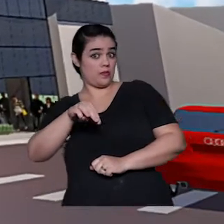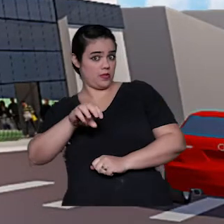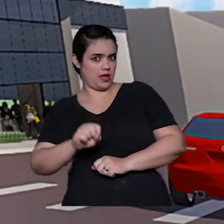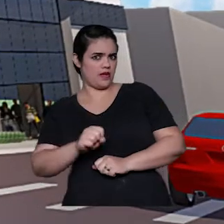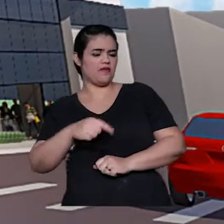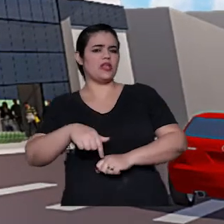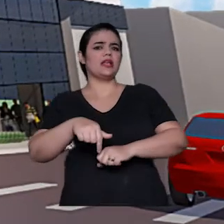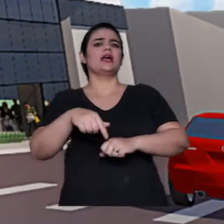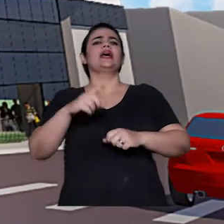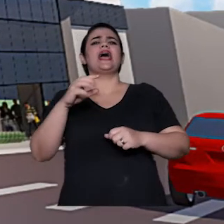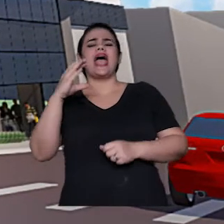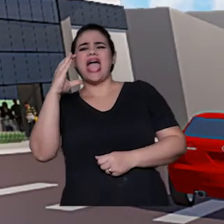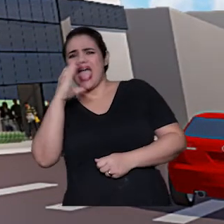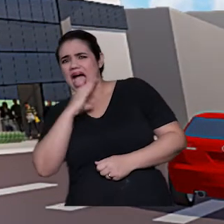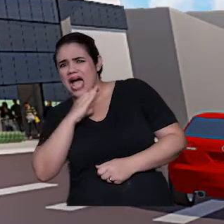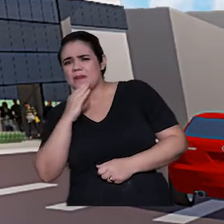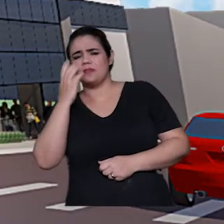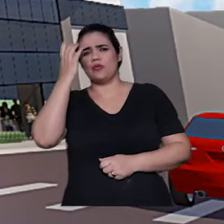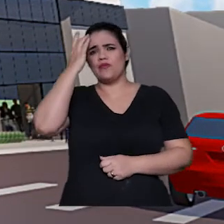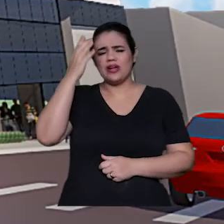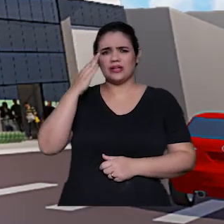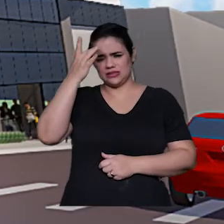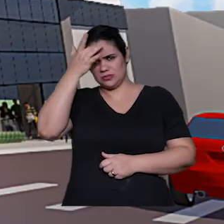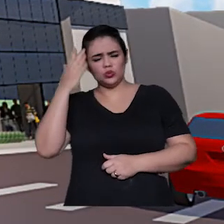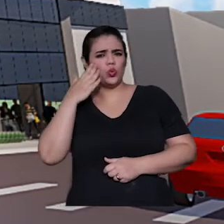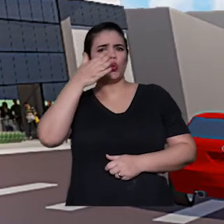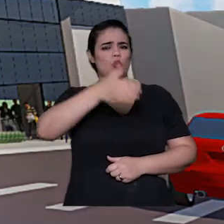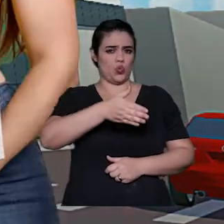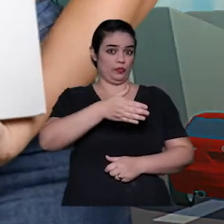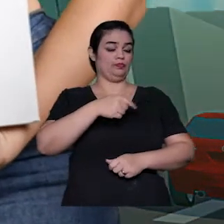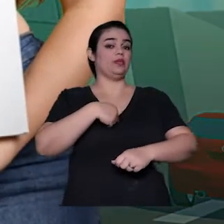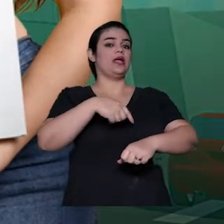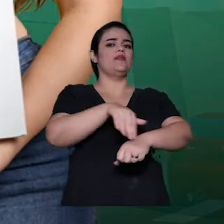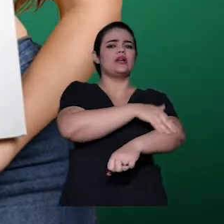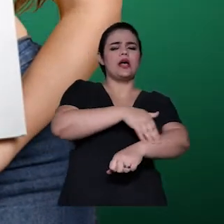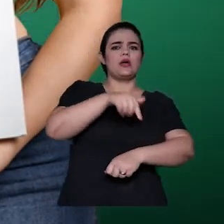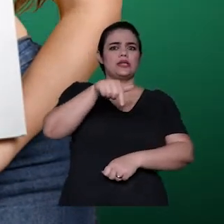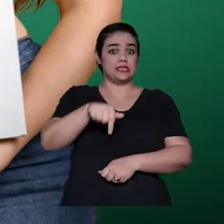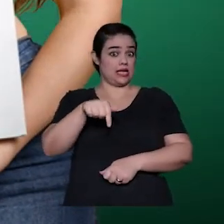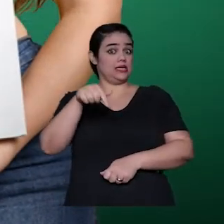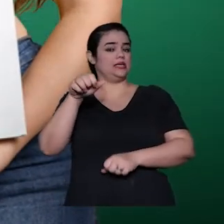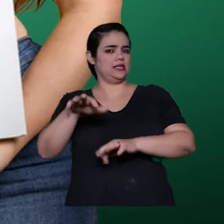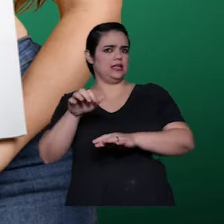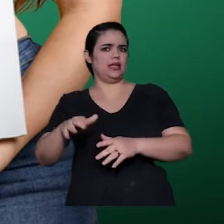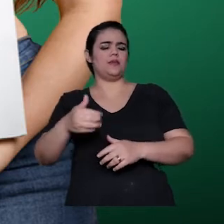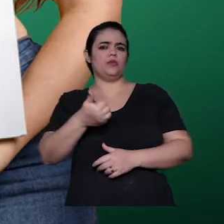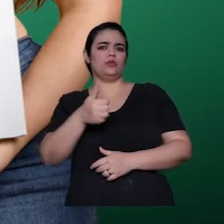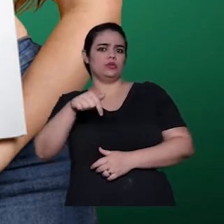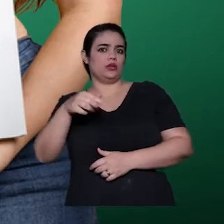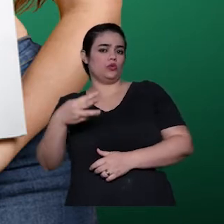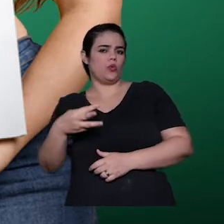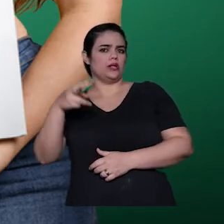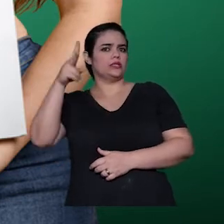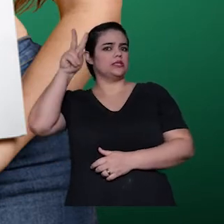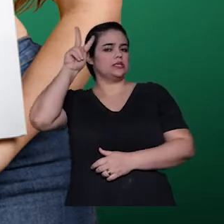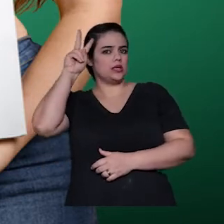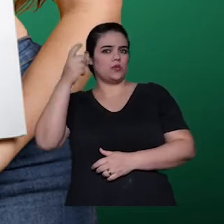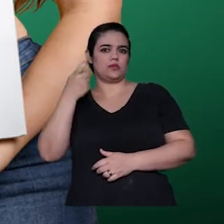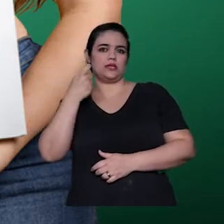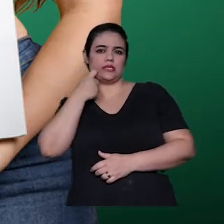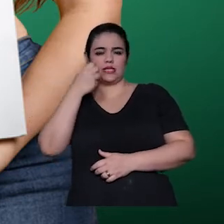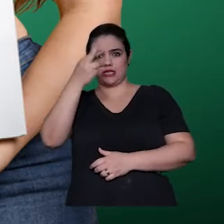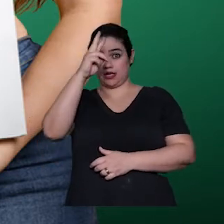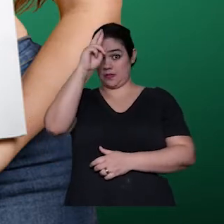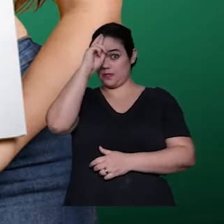Localizado no Cijus. Facilidade e agilidade para o consumidor. Segunda sexta, das 12 às 18 horas. Rua 7 de